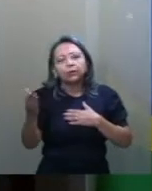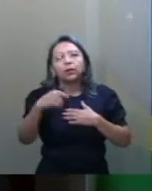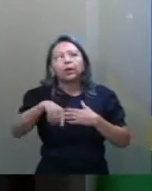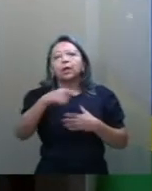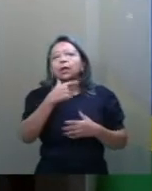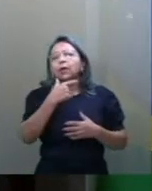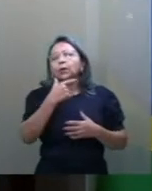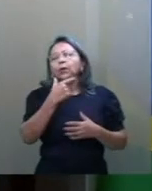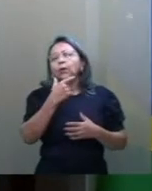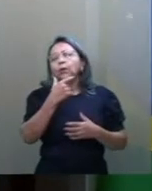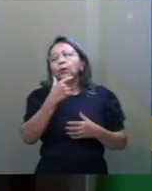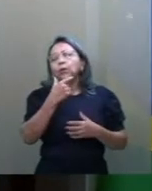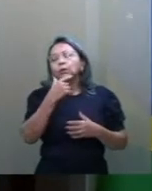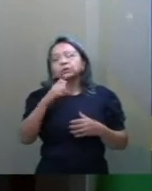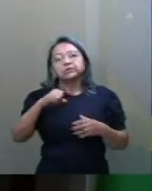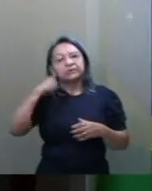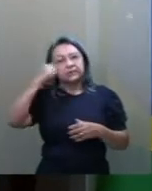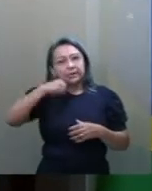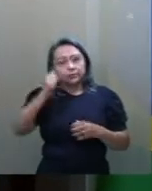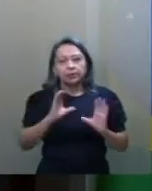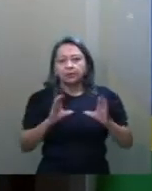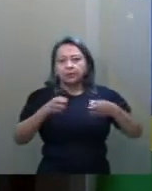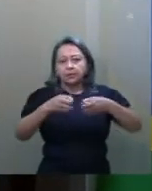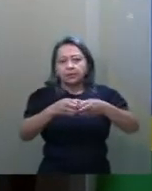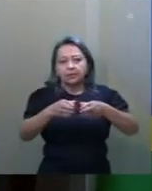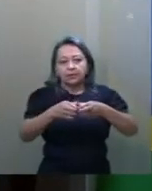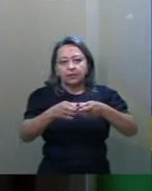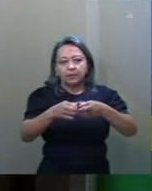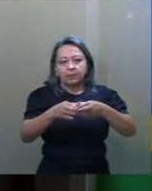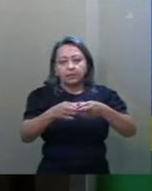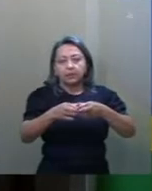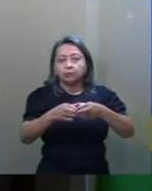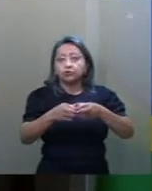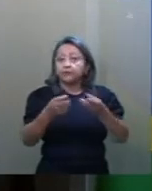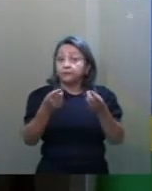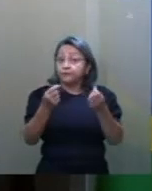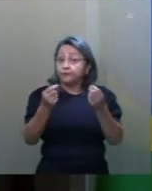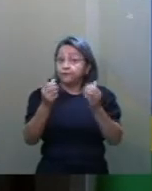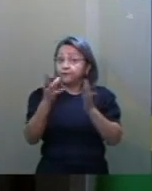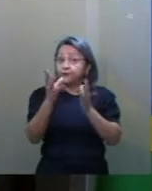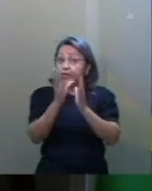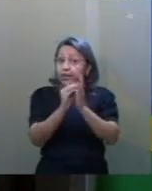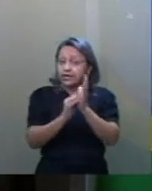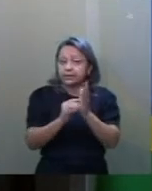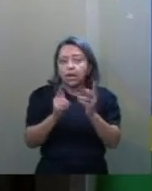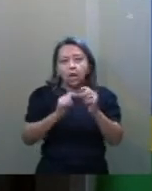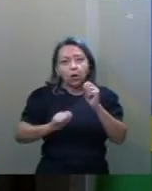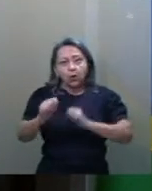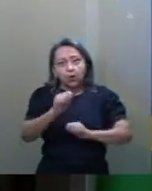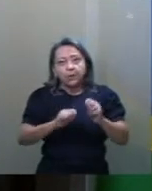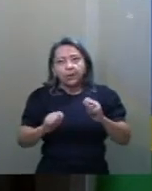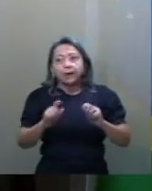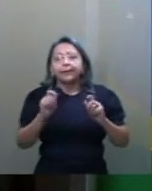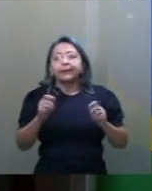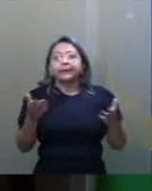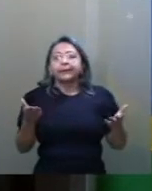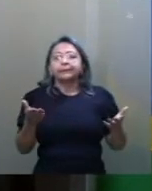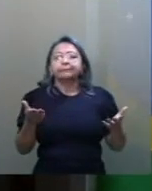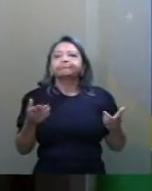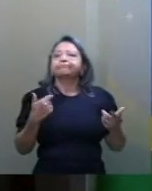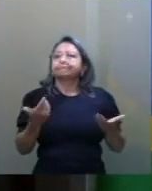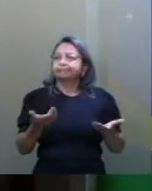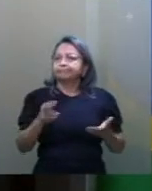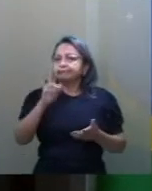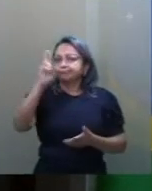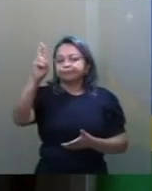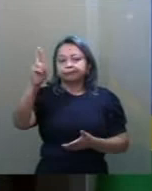senadores da Comissão de Finanças hoje, de Economia, que foi na condução